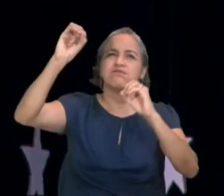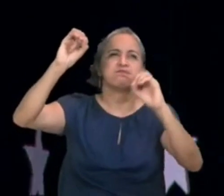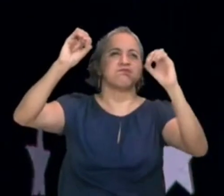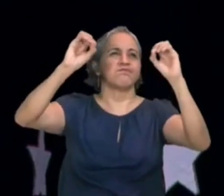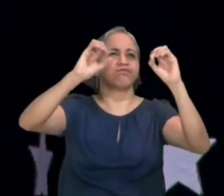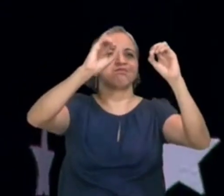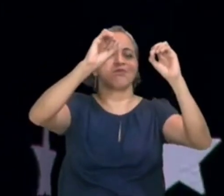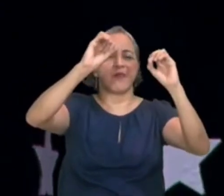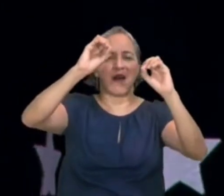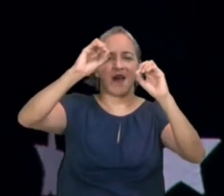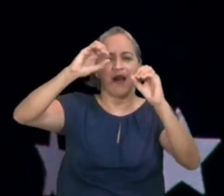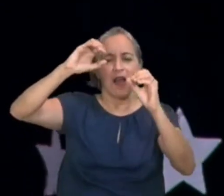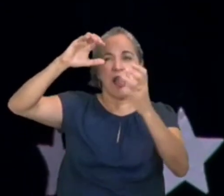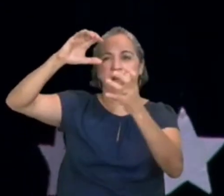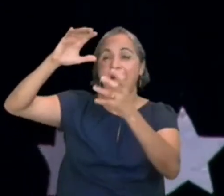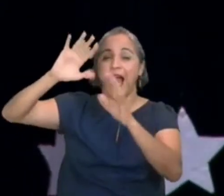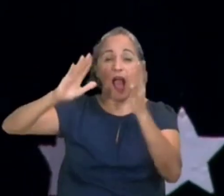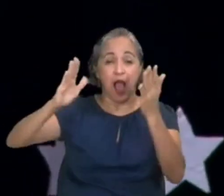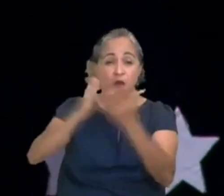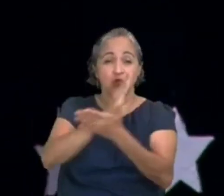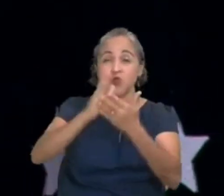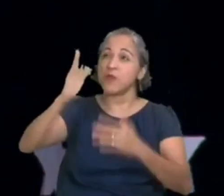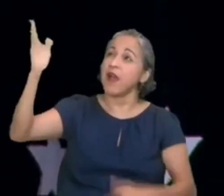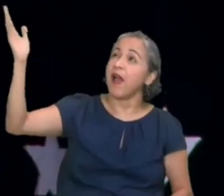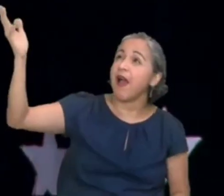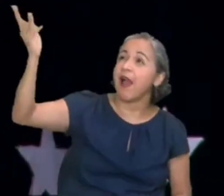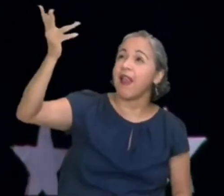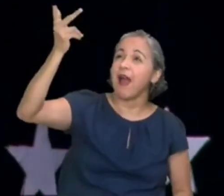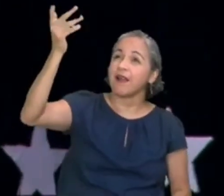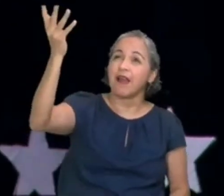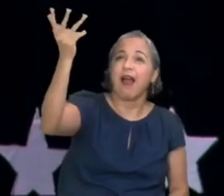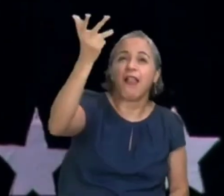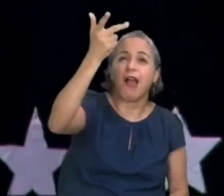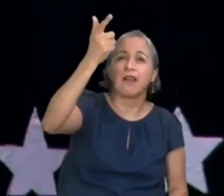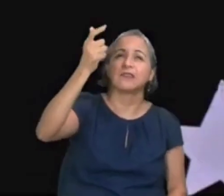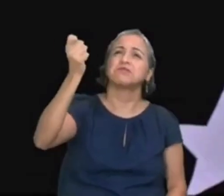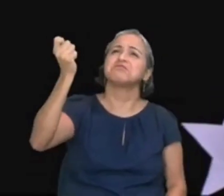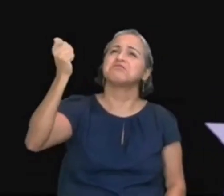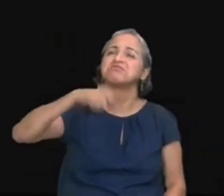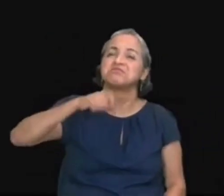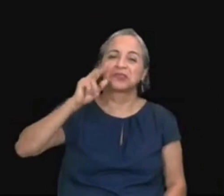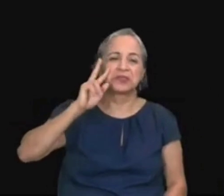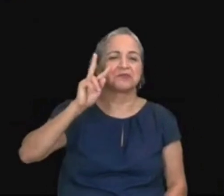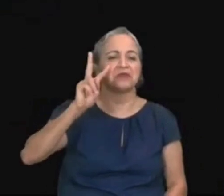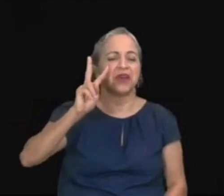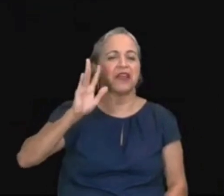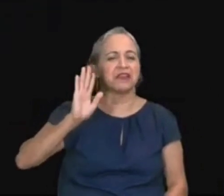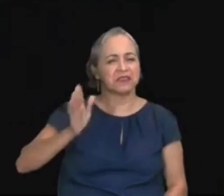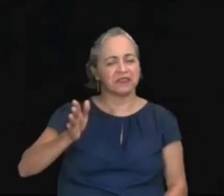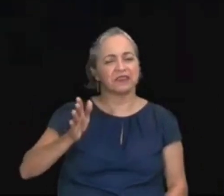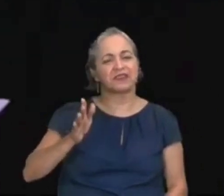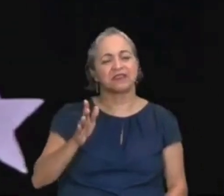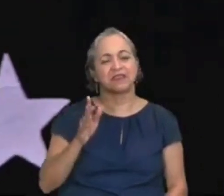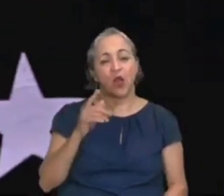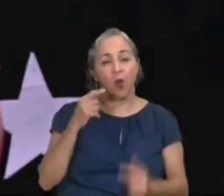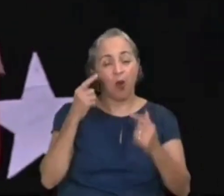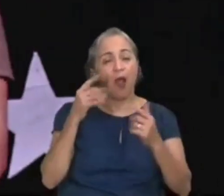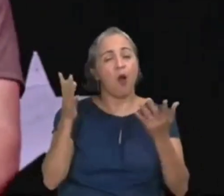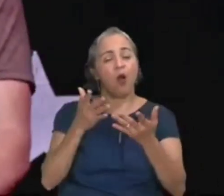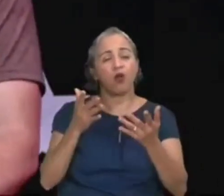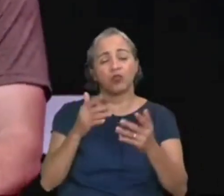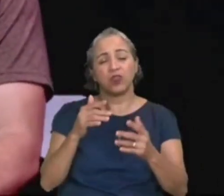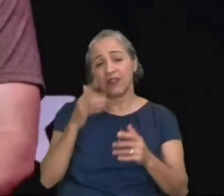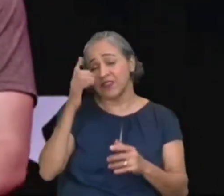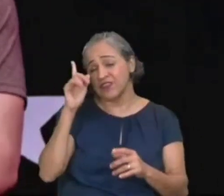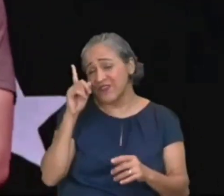galáxias, algumas das galáxias, algumas, né? E todas as estrelas, eles conseguiam ver a olho nu, hoje é muito